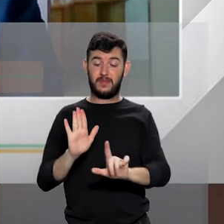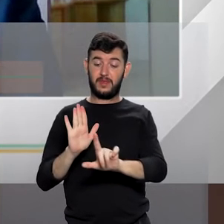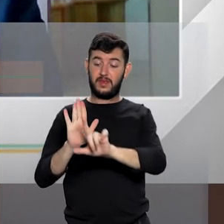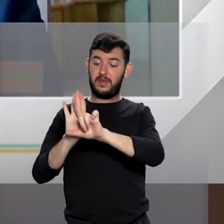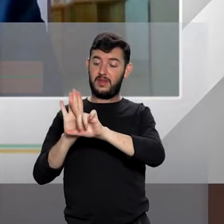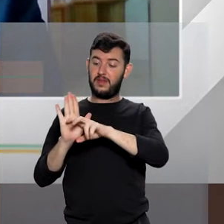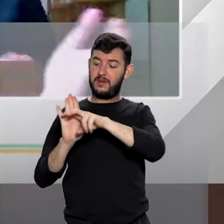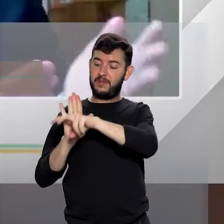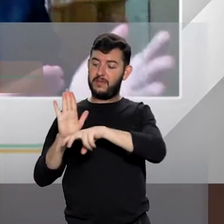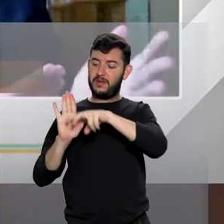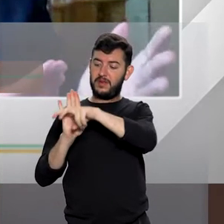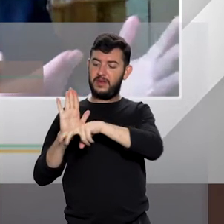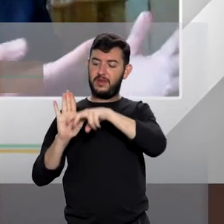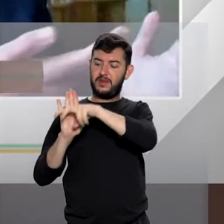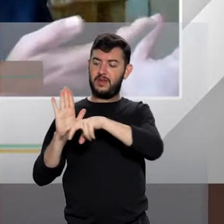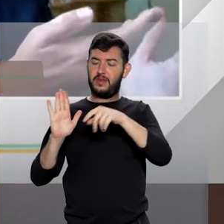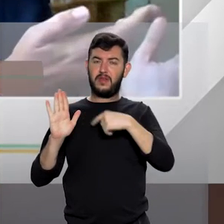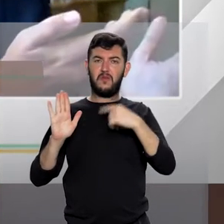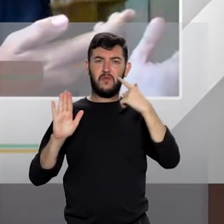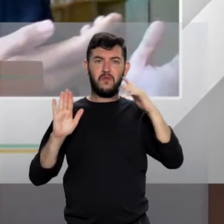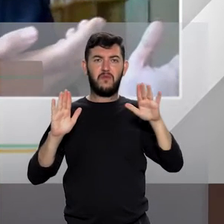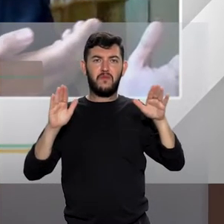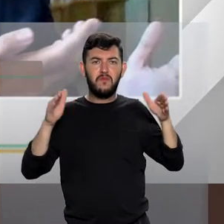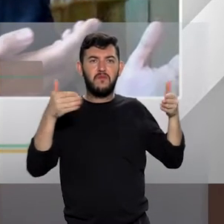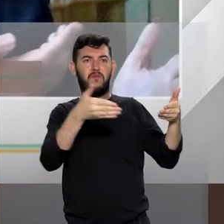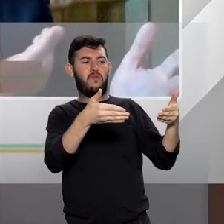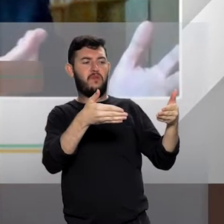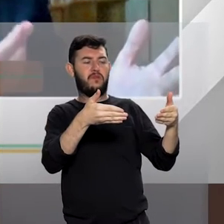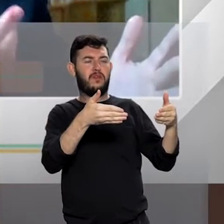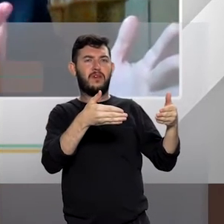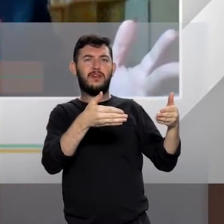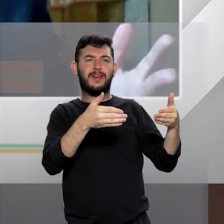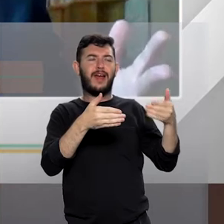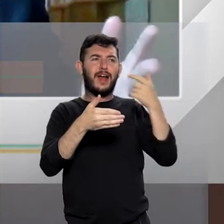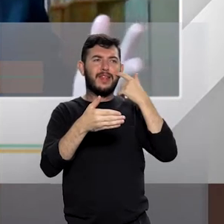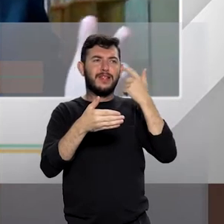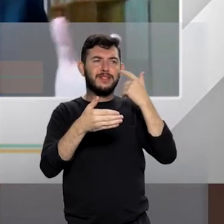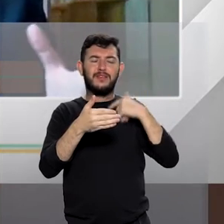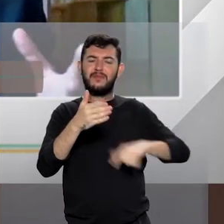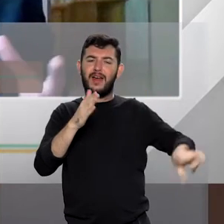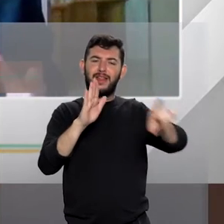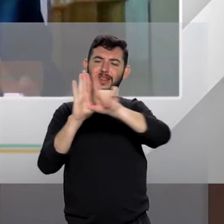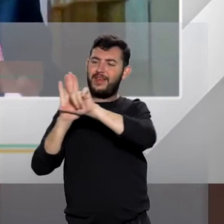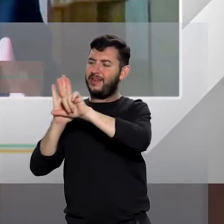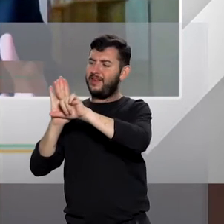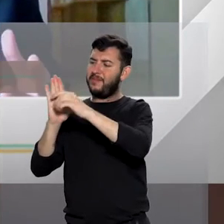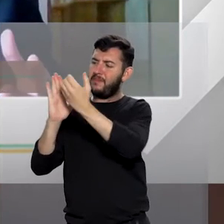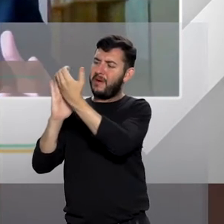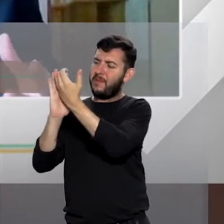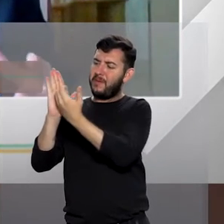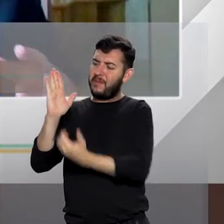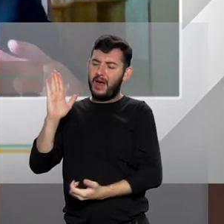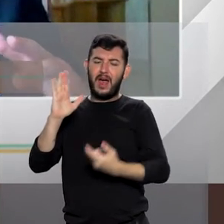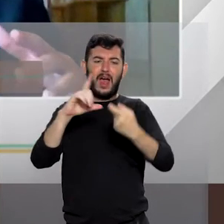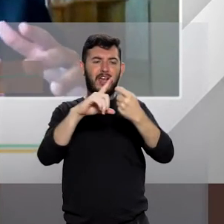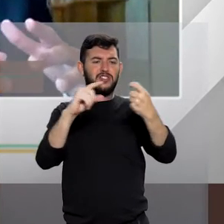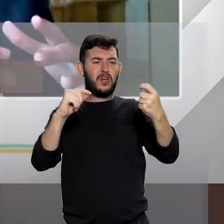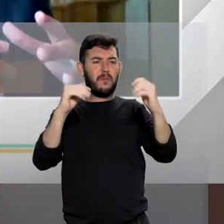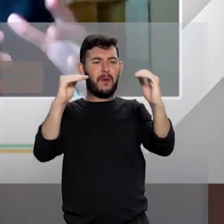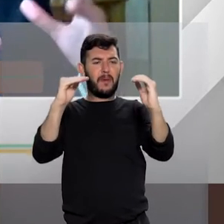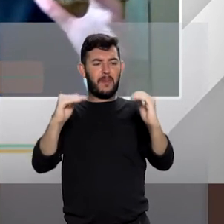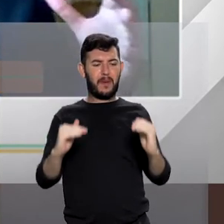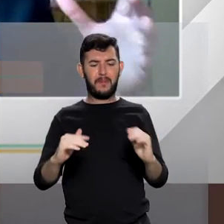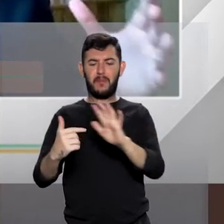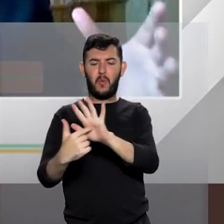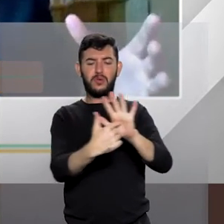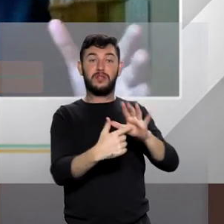punitivo. Ler a Lei Maria da Penha, os primeiros artigos dela são todos voltados a uma política pública de prevenção, a